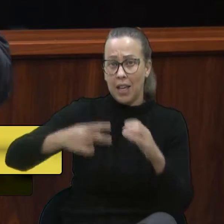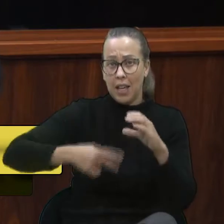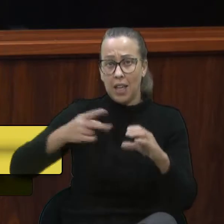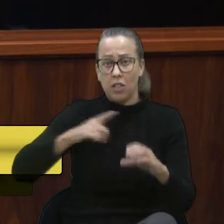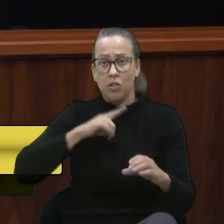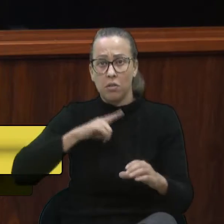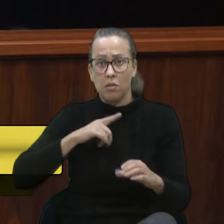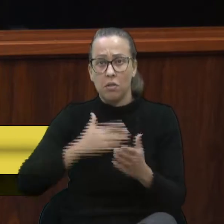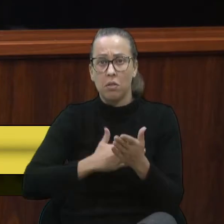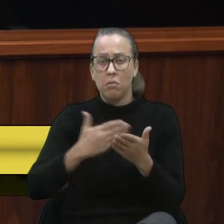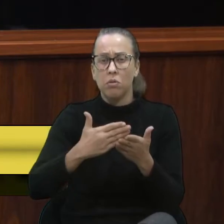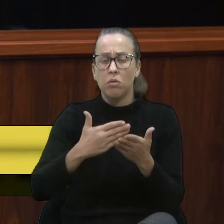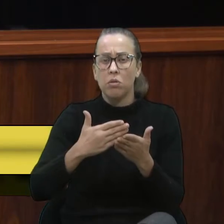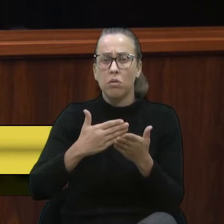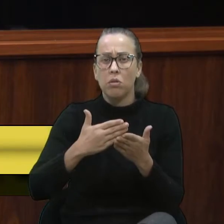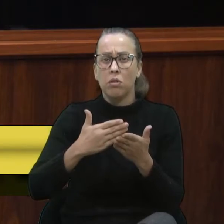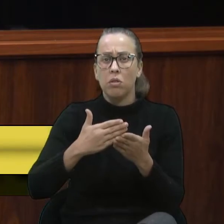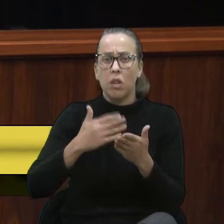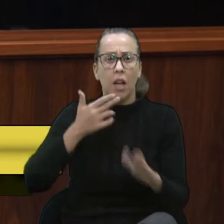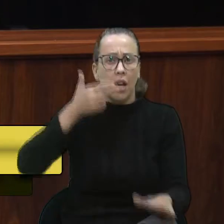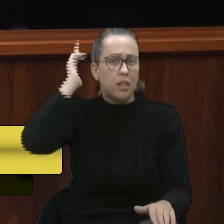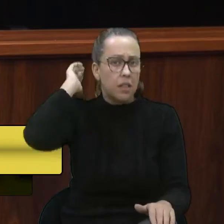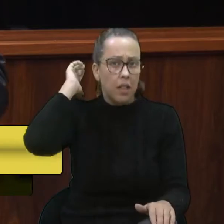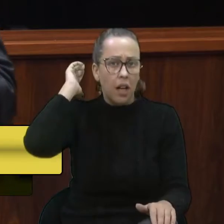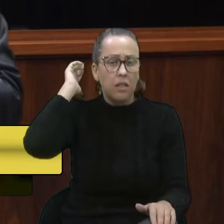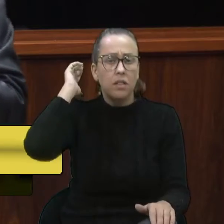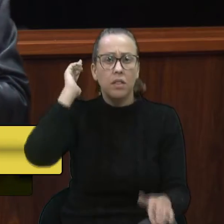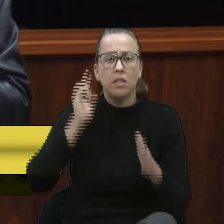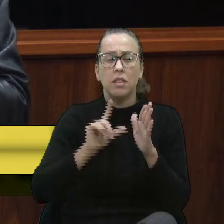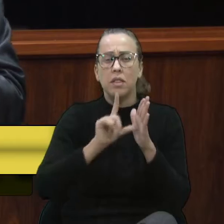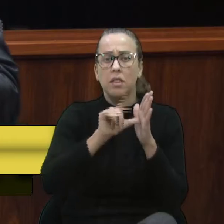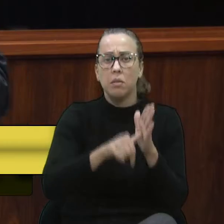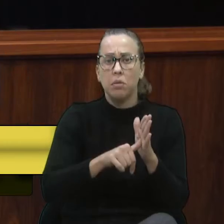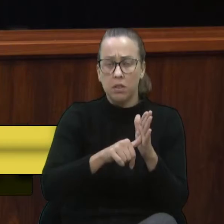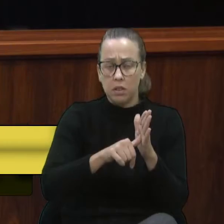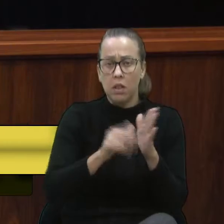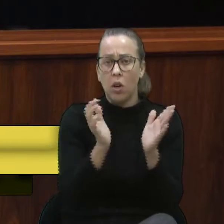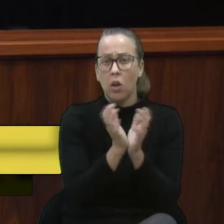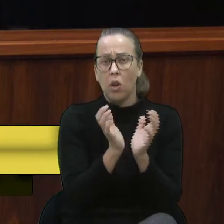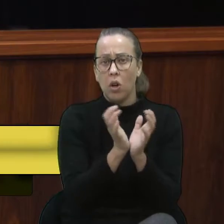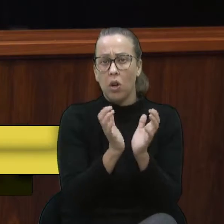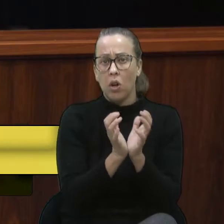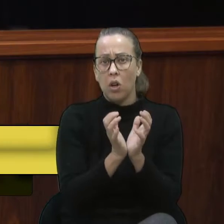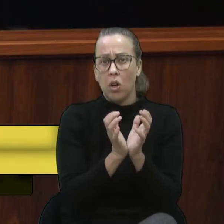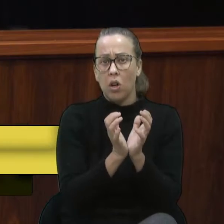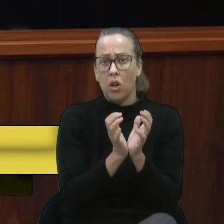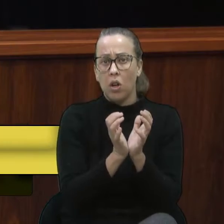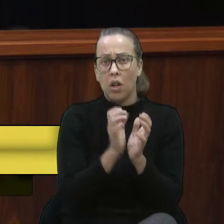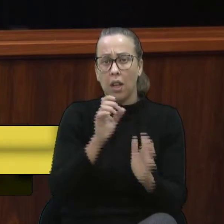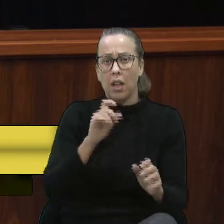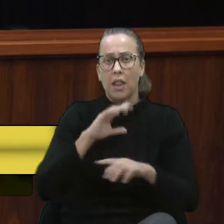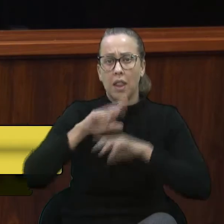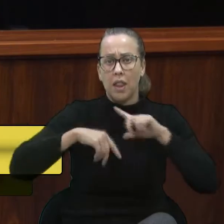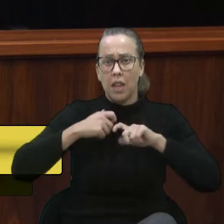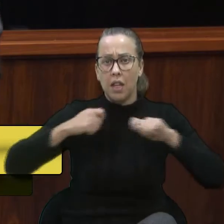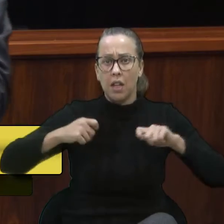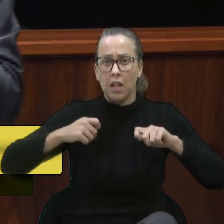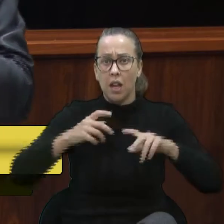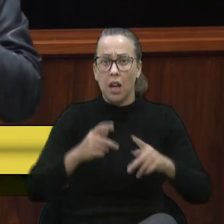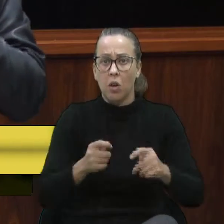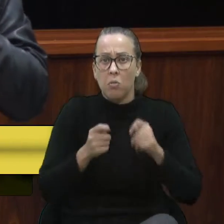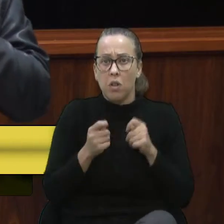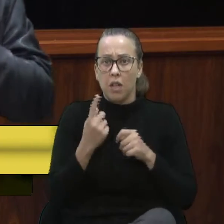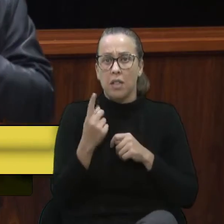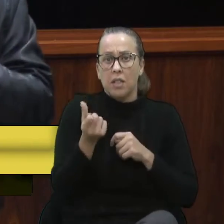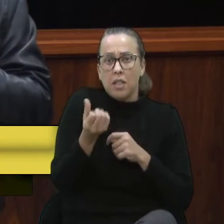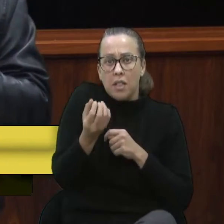tivemos, iniciou com o Cassina e depois com o nobre colega Daneluz, numa economia de R$ 160